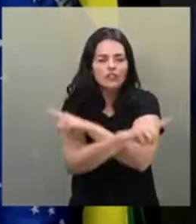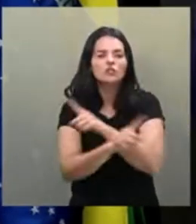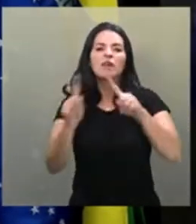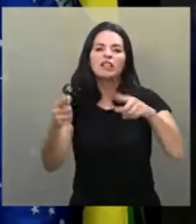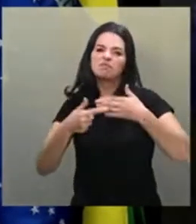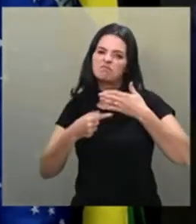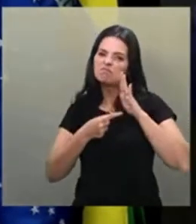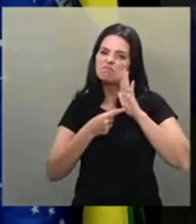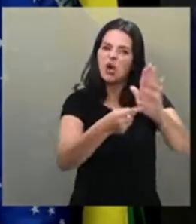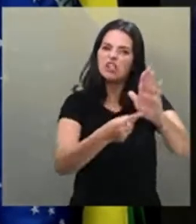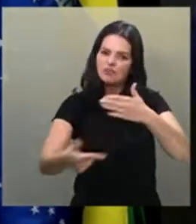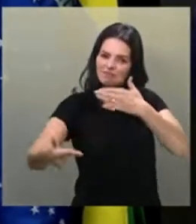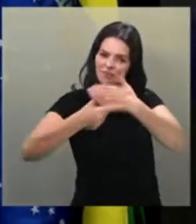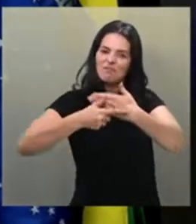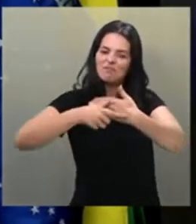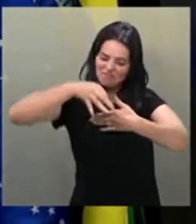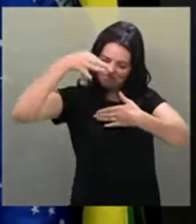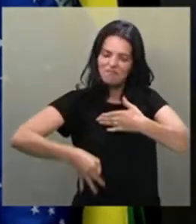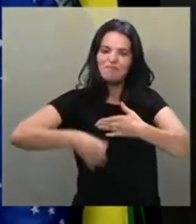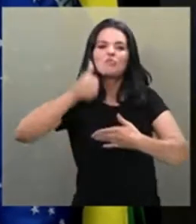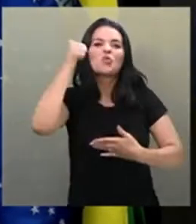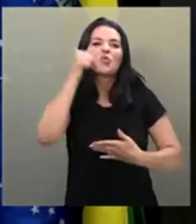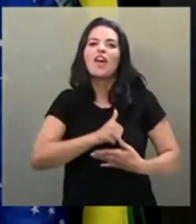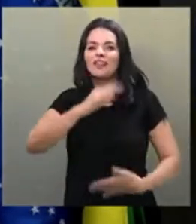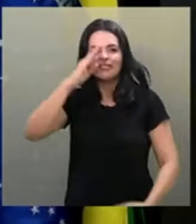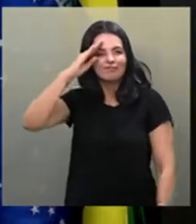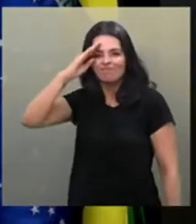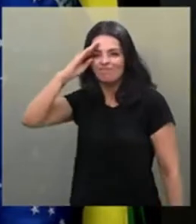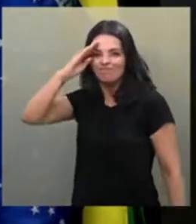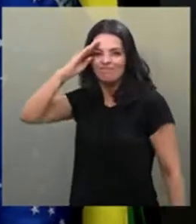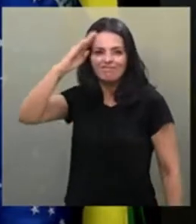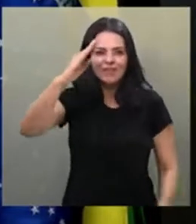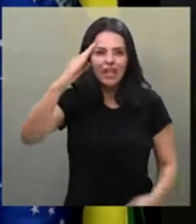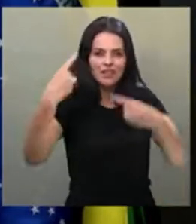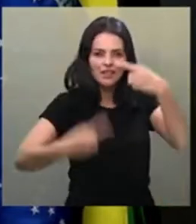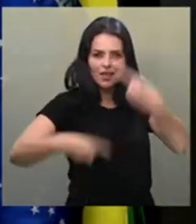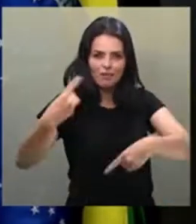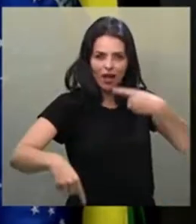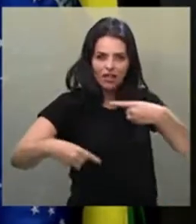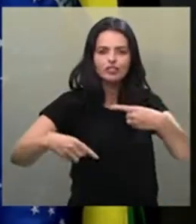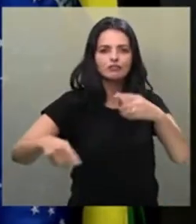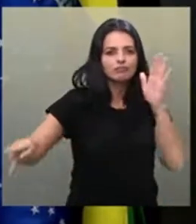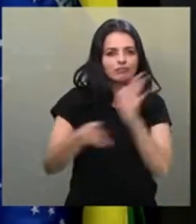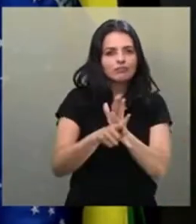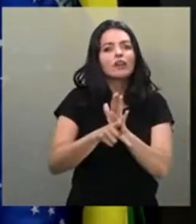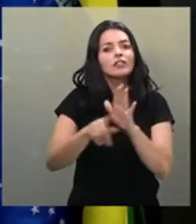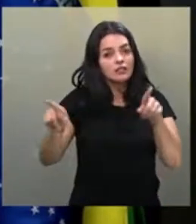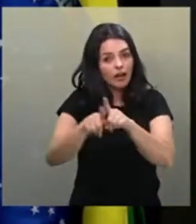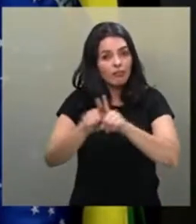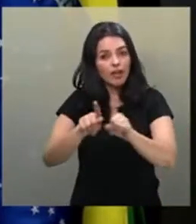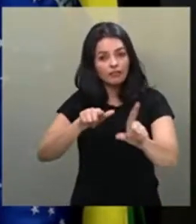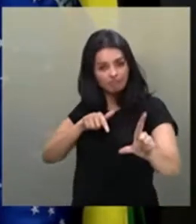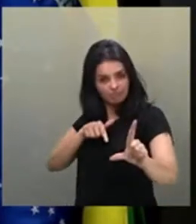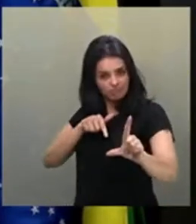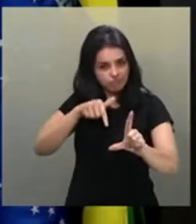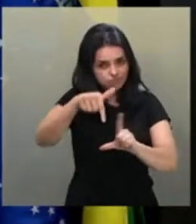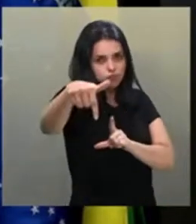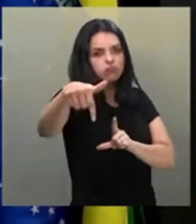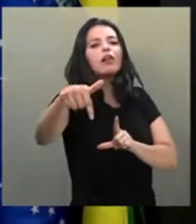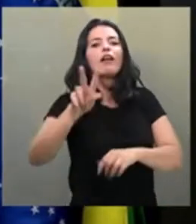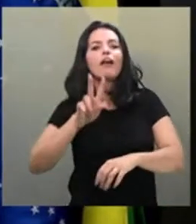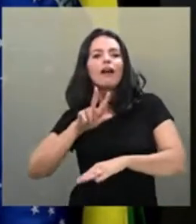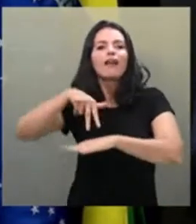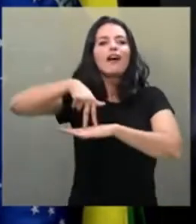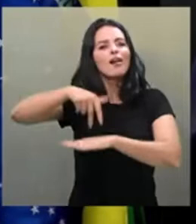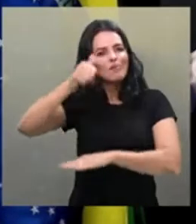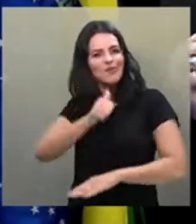dois anos que colocaram a mulher no centro do debate, da discussão e do protagonismo. No momento